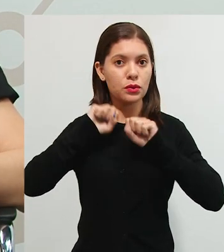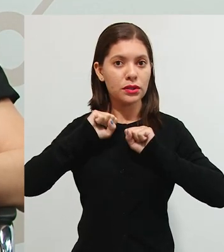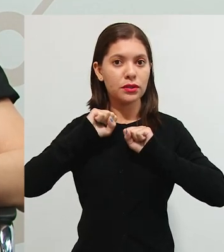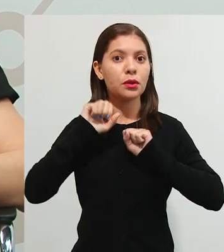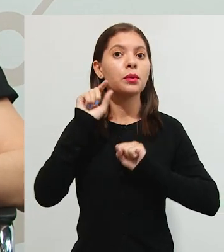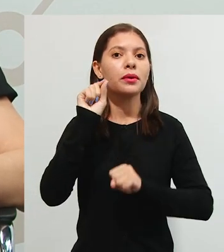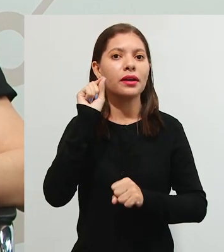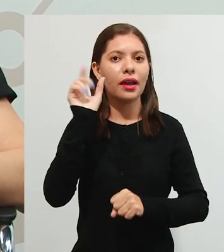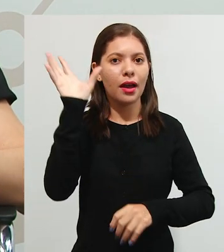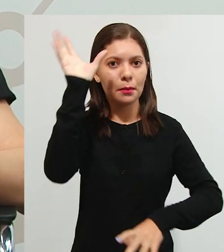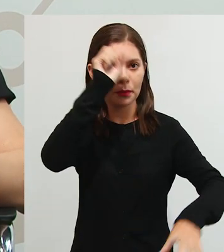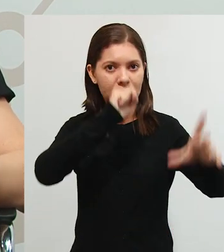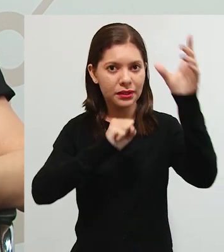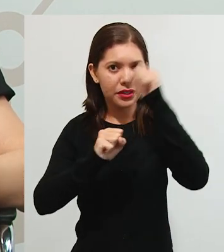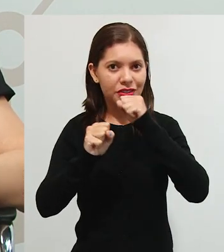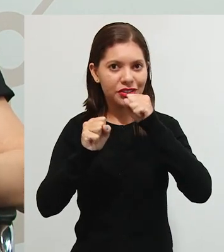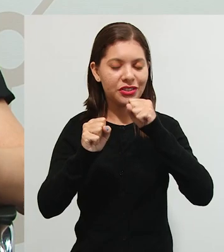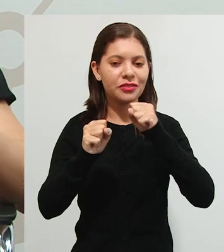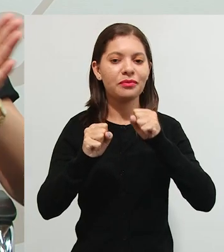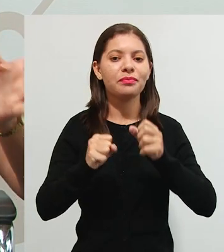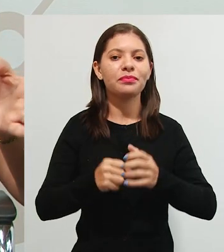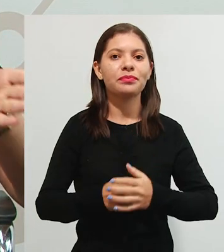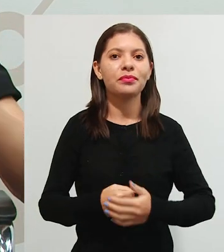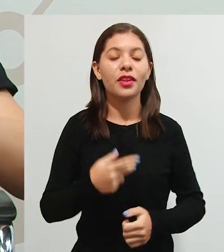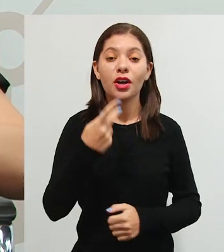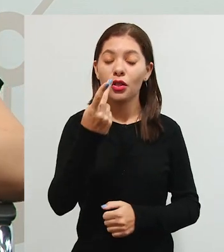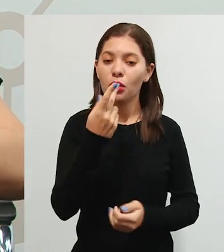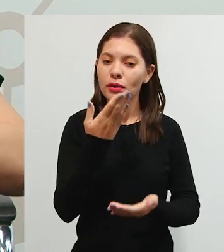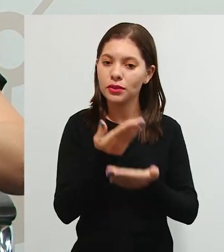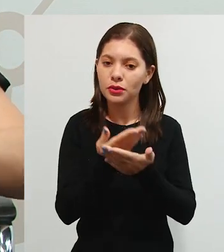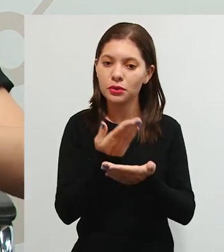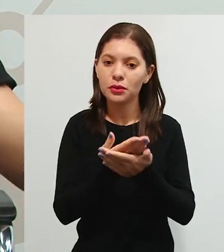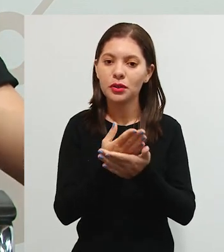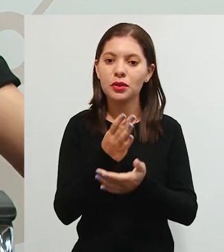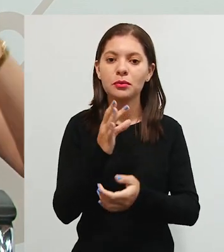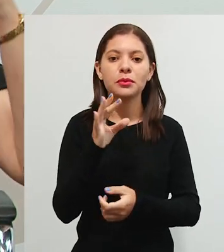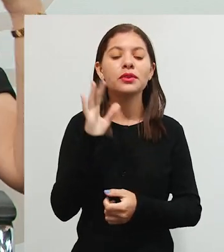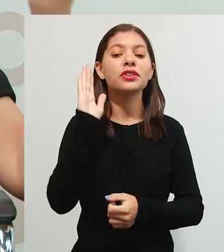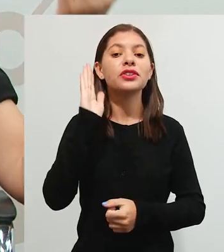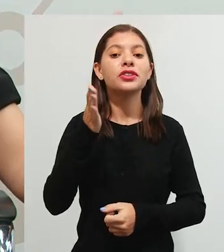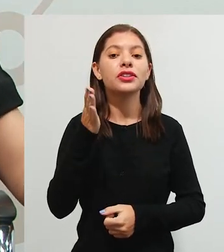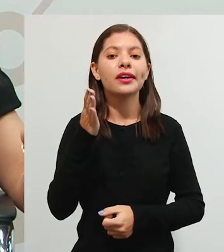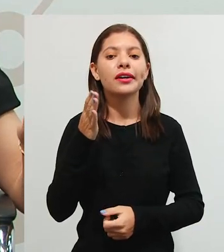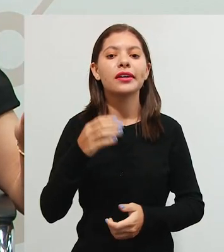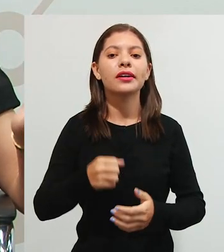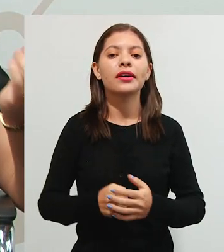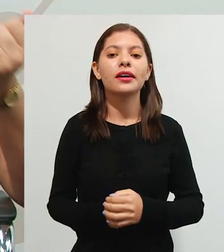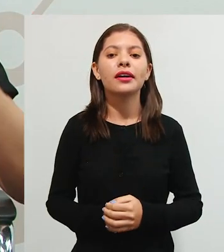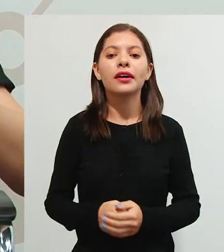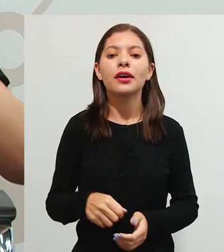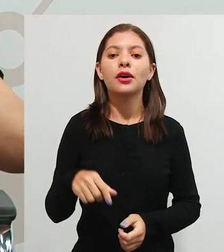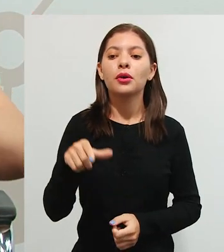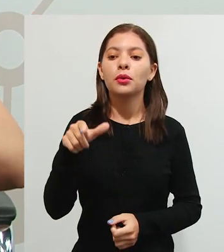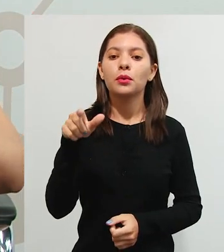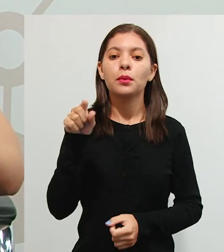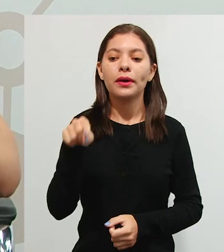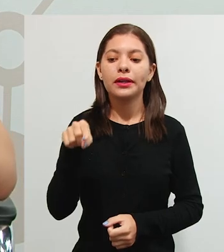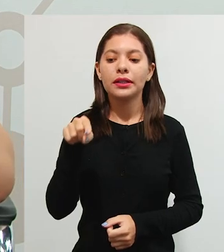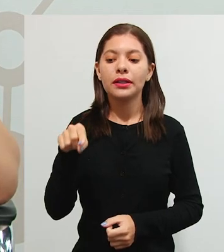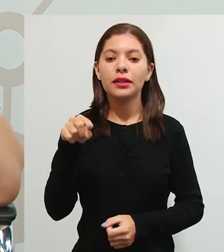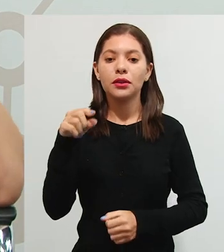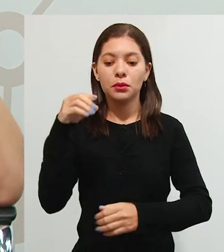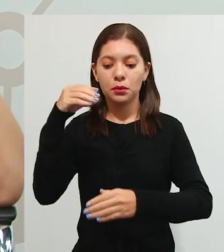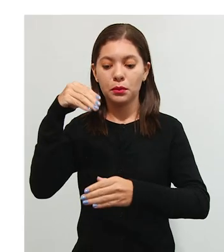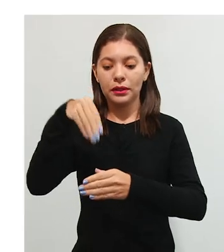agora, nós falamos ou é um ou é outro. Ou é o interno ou é o externo.